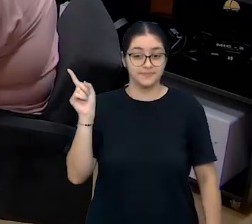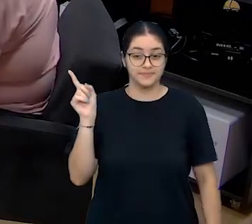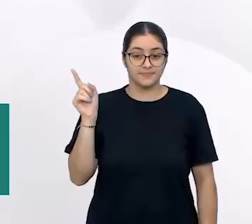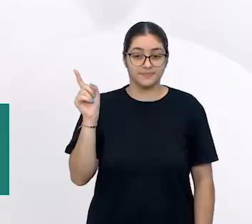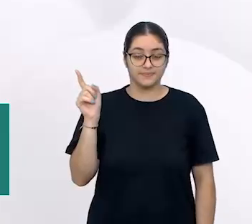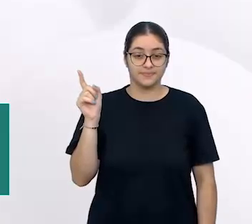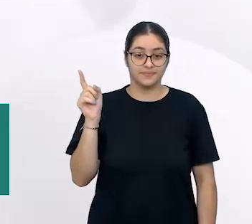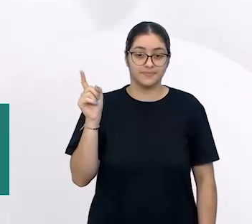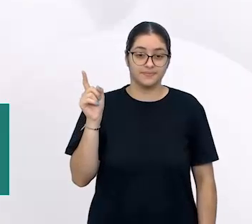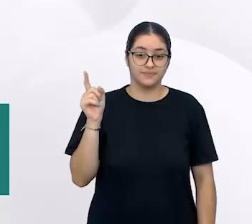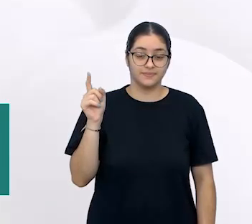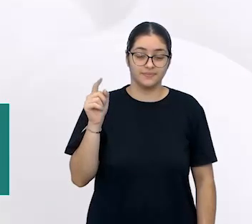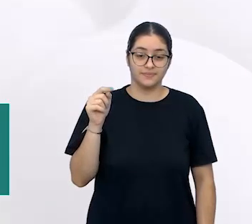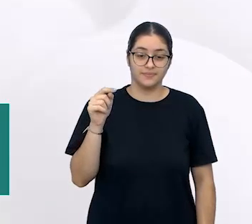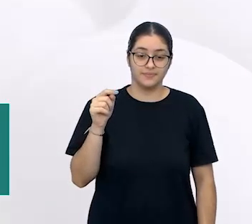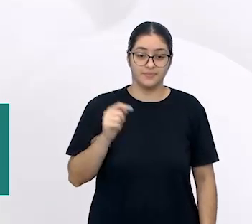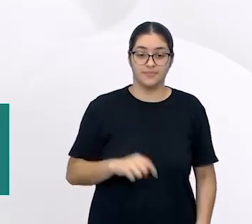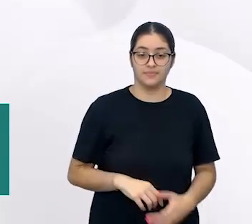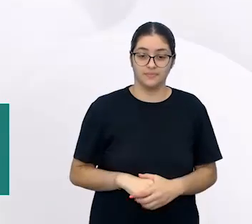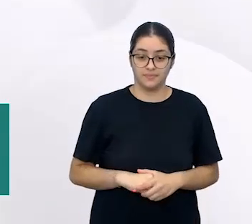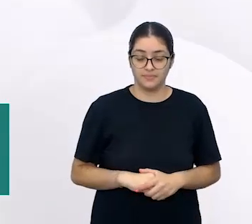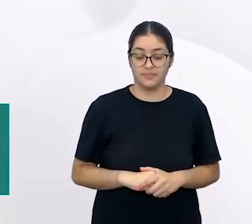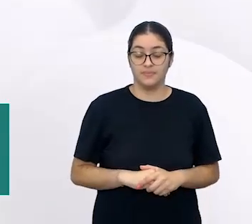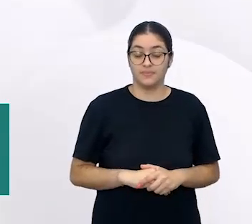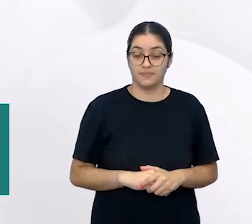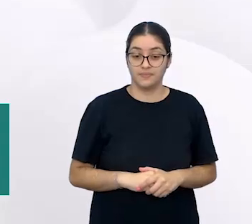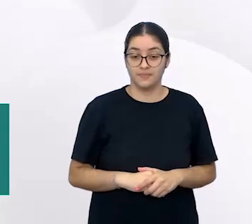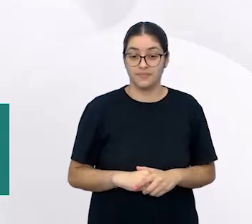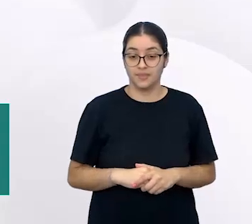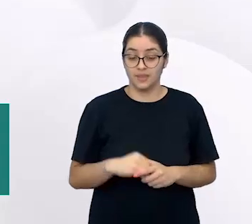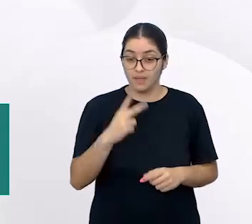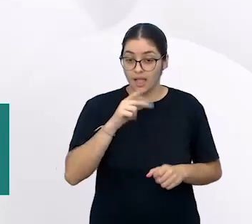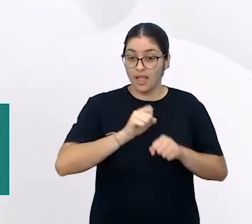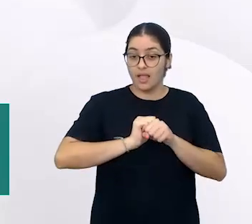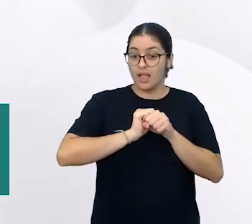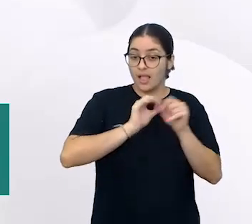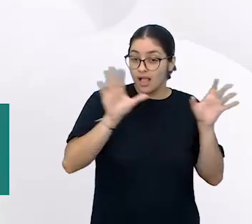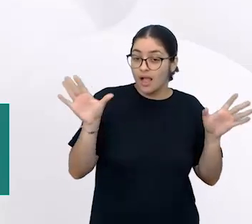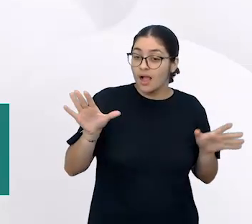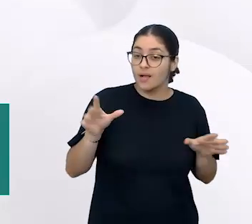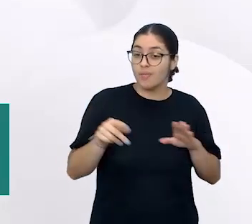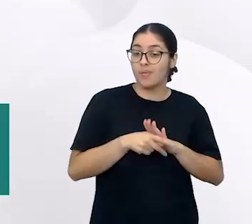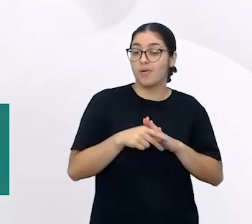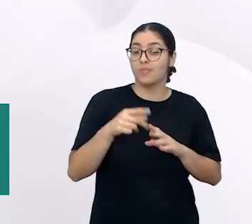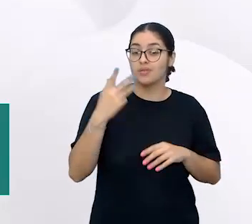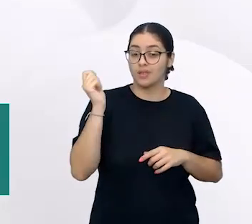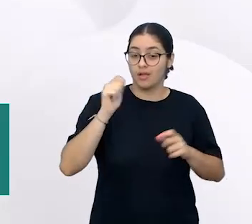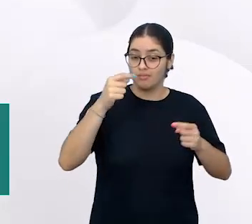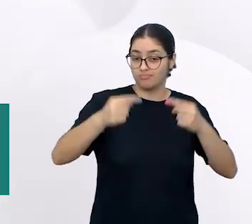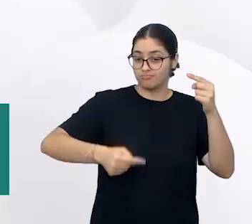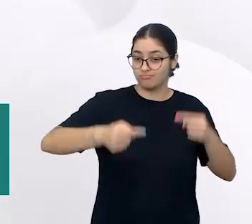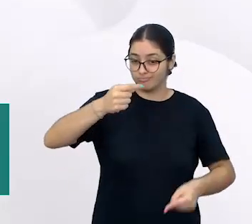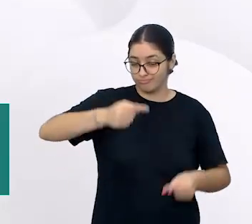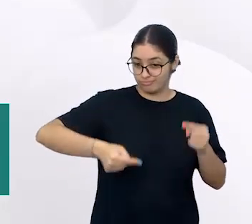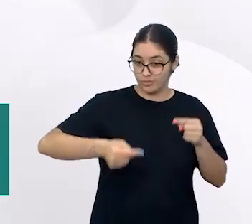o ciclo, né? Essa articulação fica bem clara aqui para a gente fazer essa discussão.